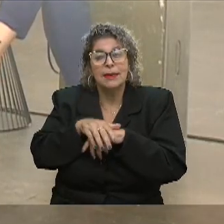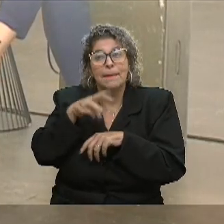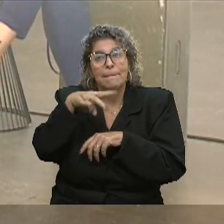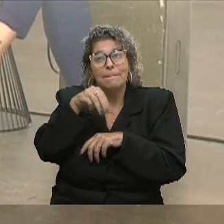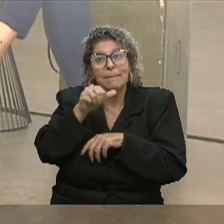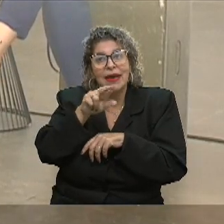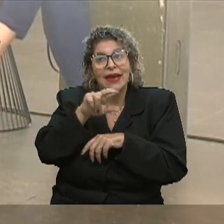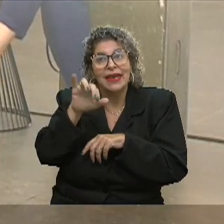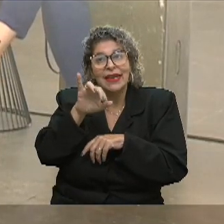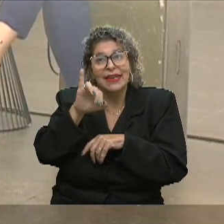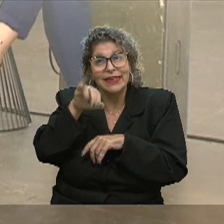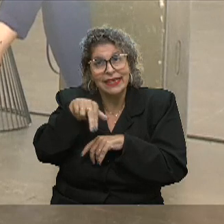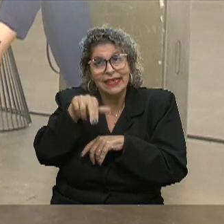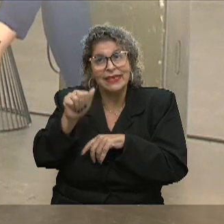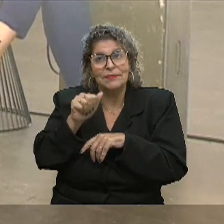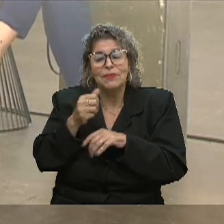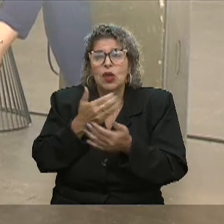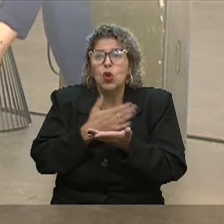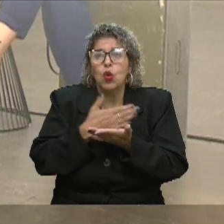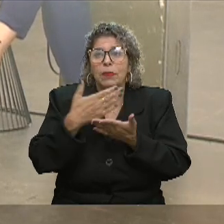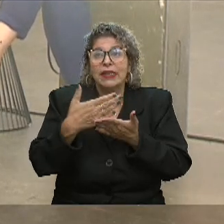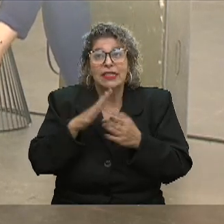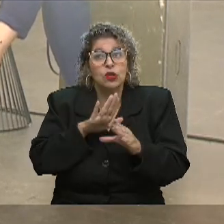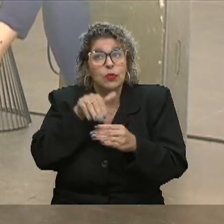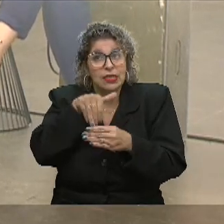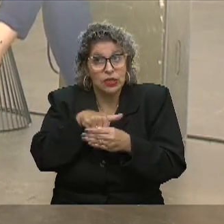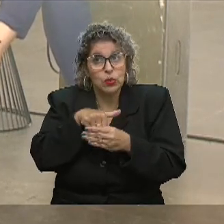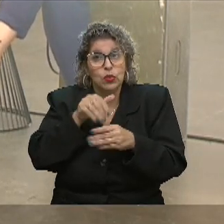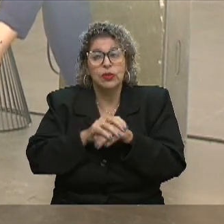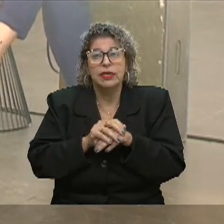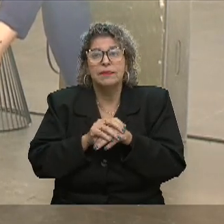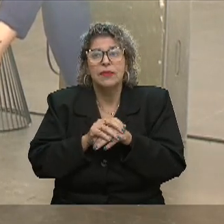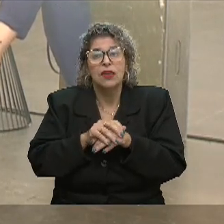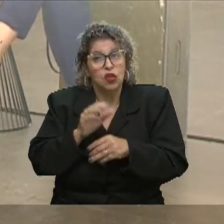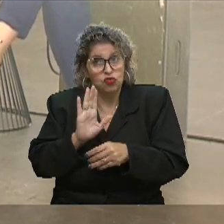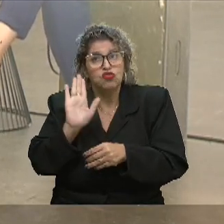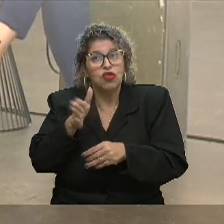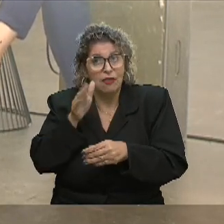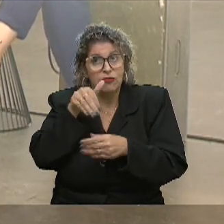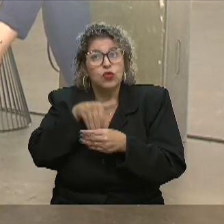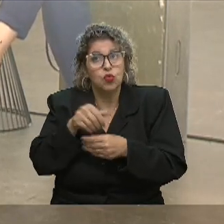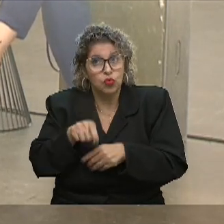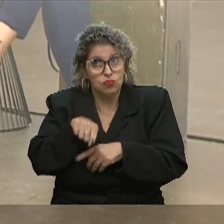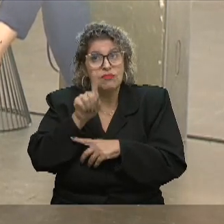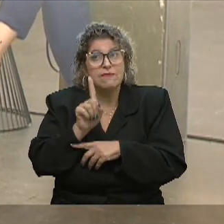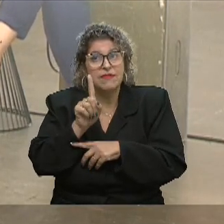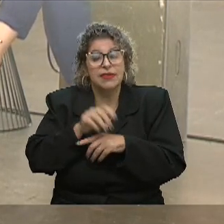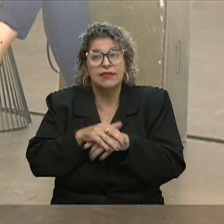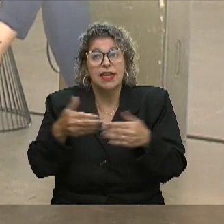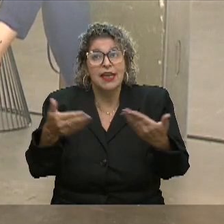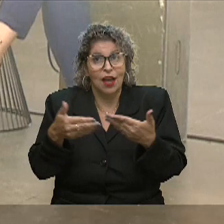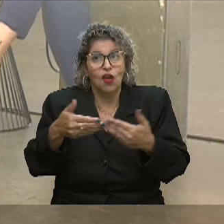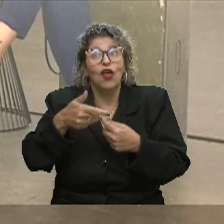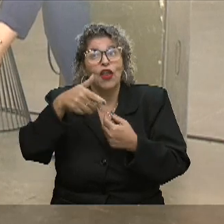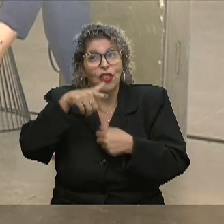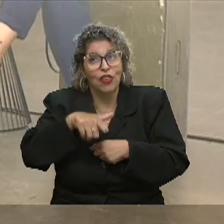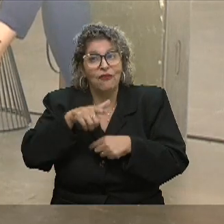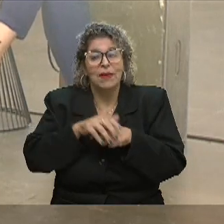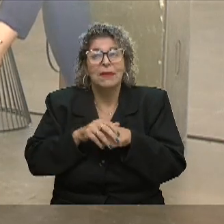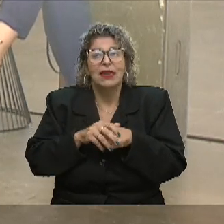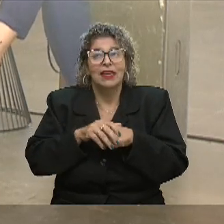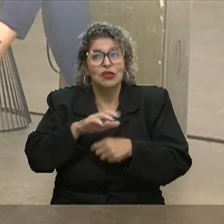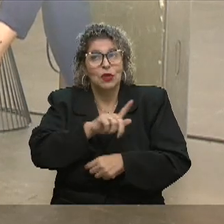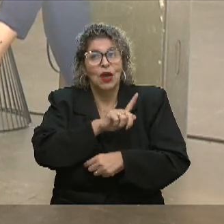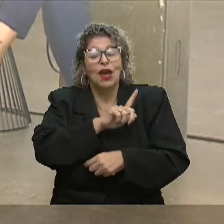esse teu início como eleitora? Tu votaste já uma vez também e, nesse ano, vai votar para a escolha de